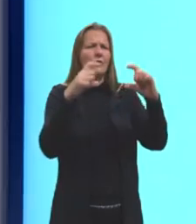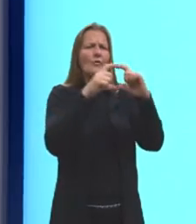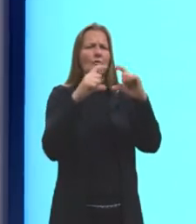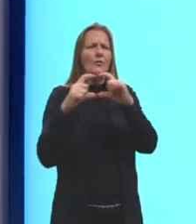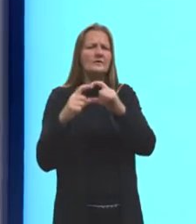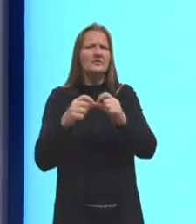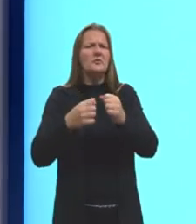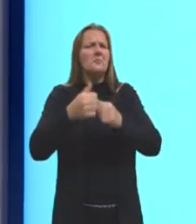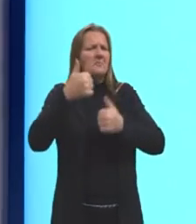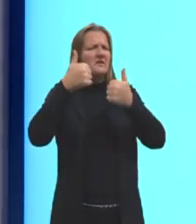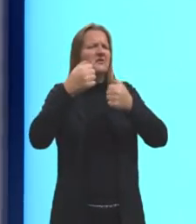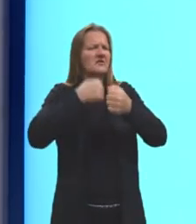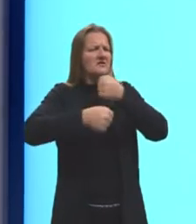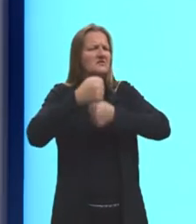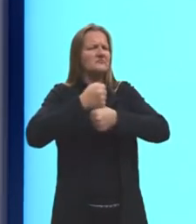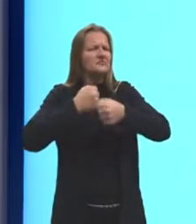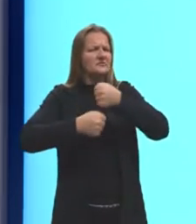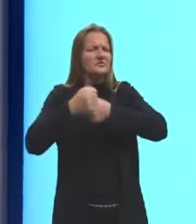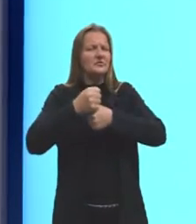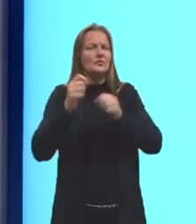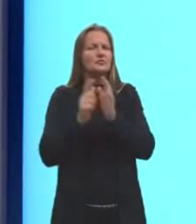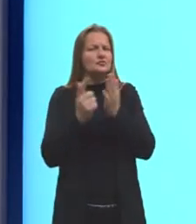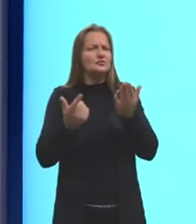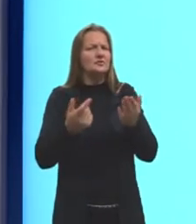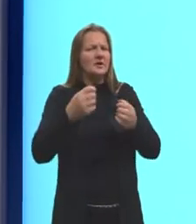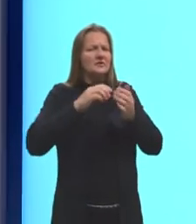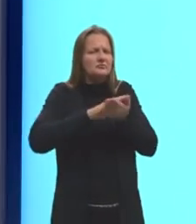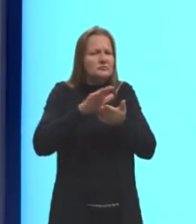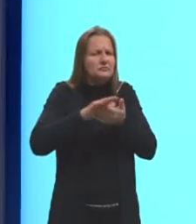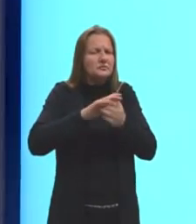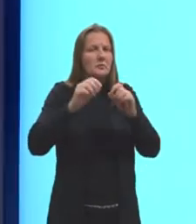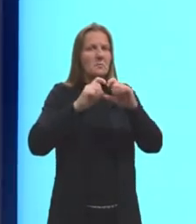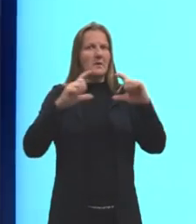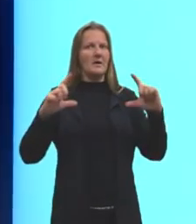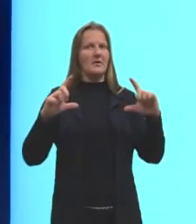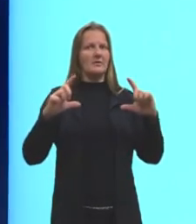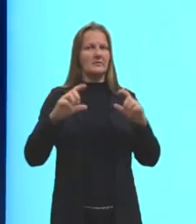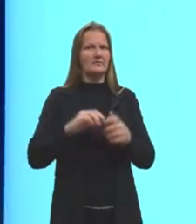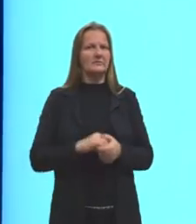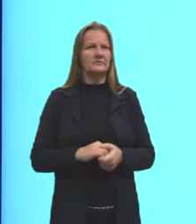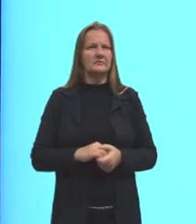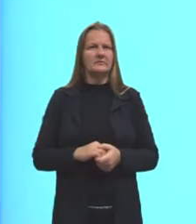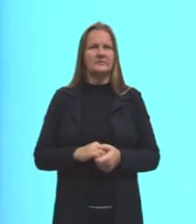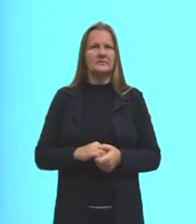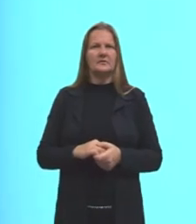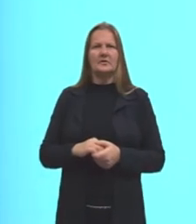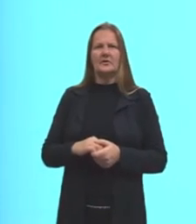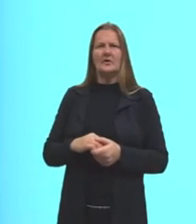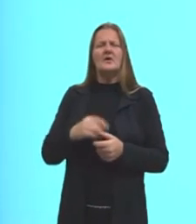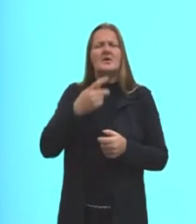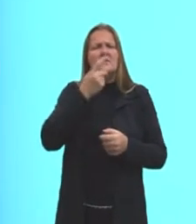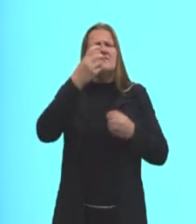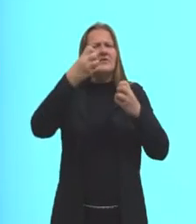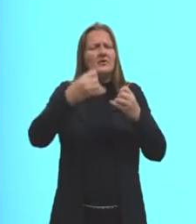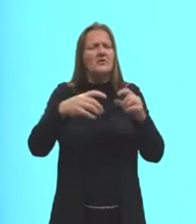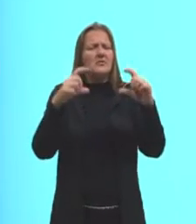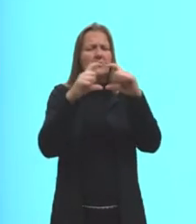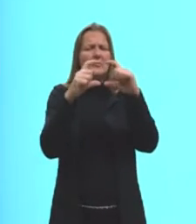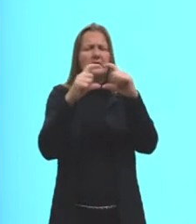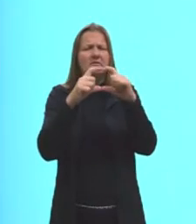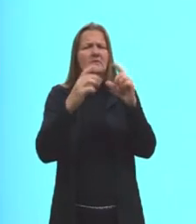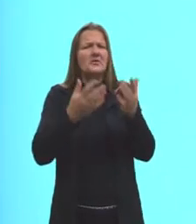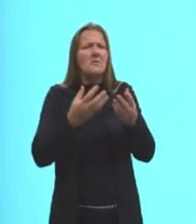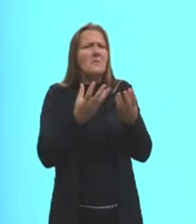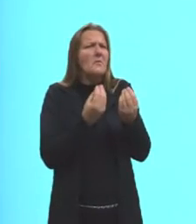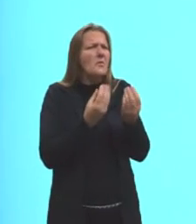anos atrás, quando os jornais os imprimiam maiores. Ele diz que agora os quadrinhos são um